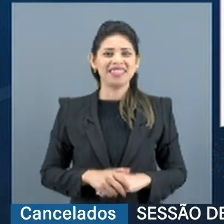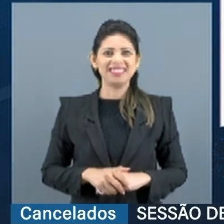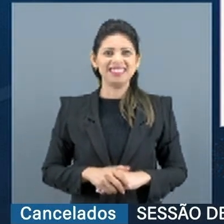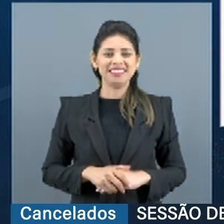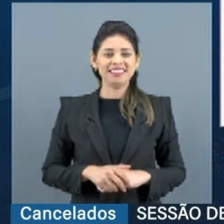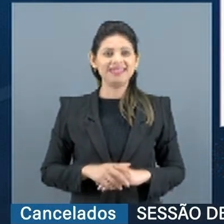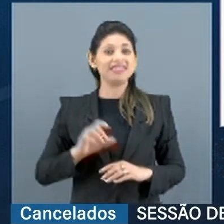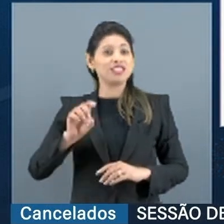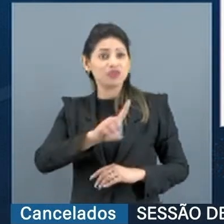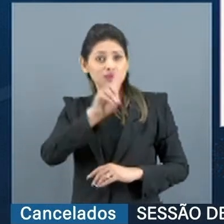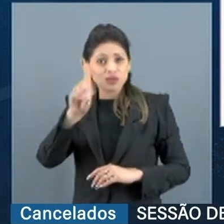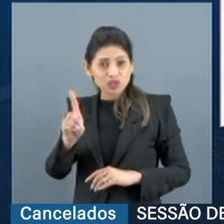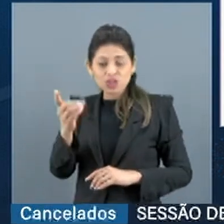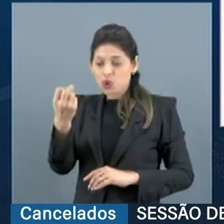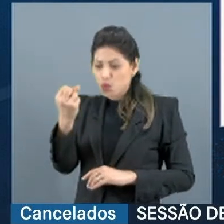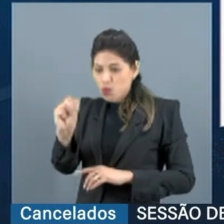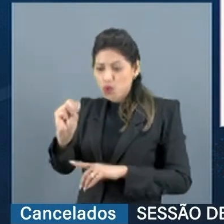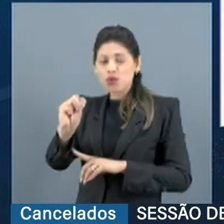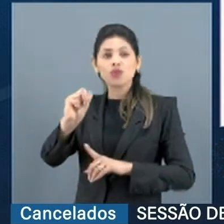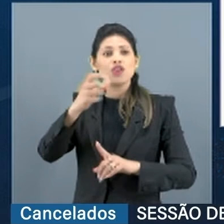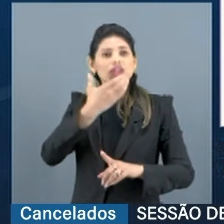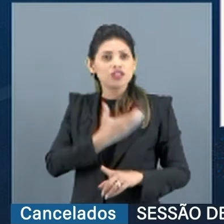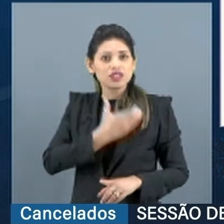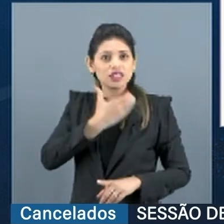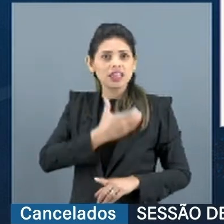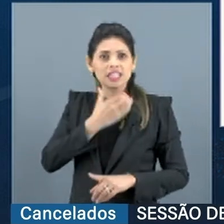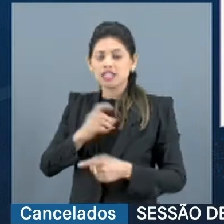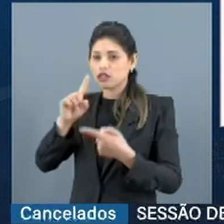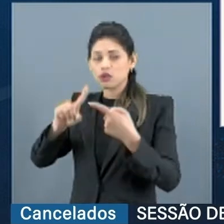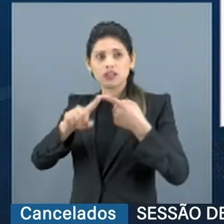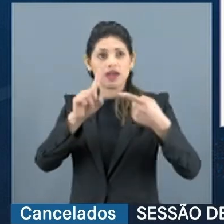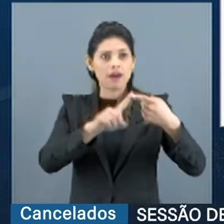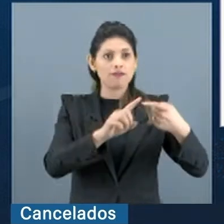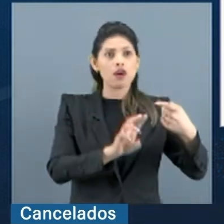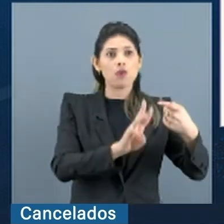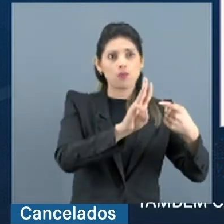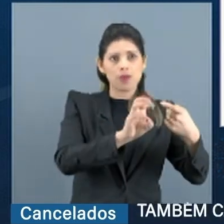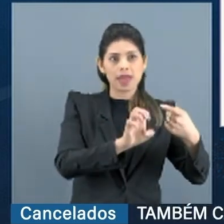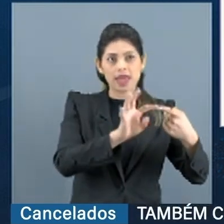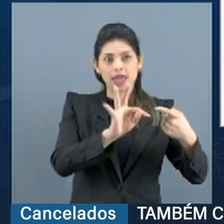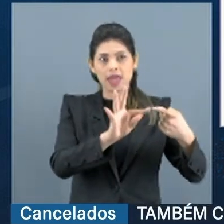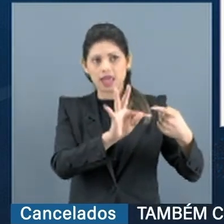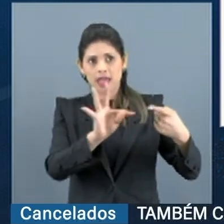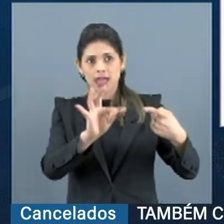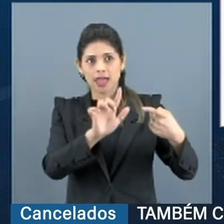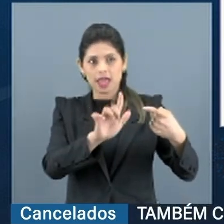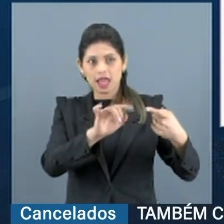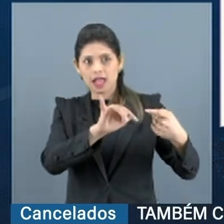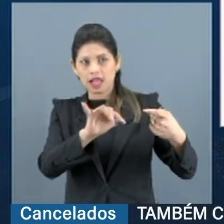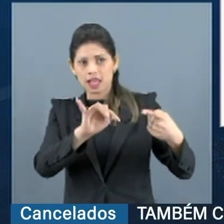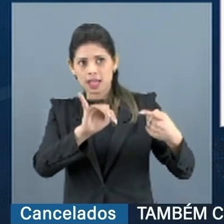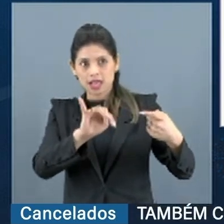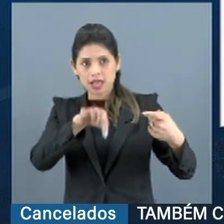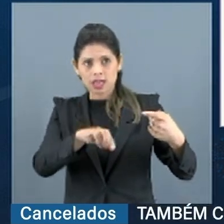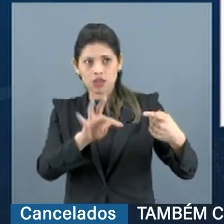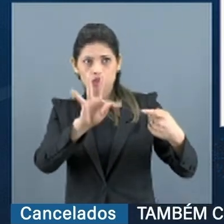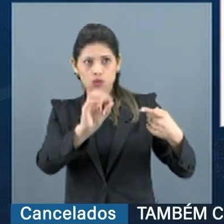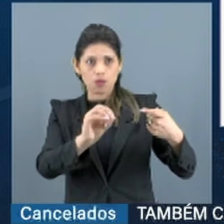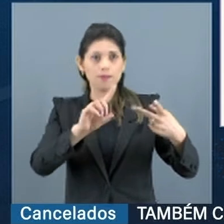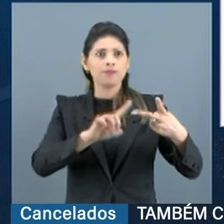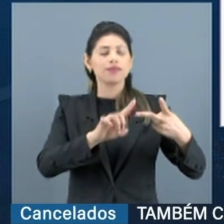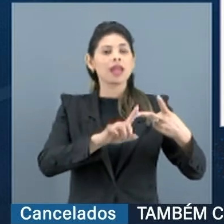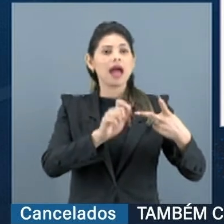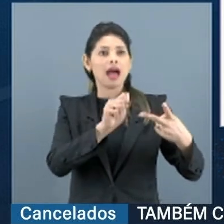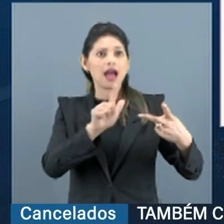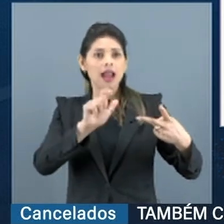na invasão do aeroporto de Brasília, estava o Elton, estava o Alain Diego e estava o índice Sererê. Aí, vamos lá.